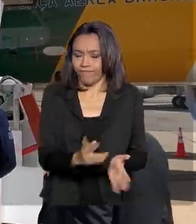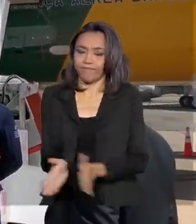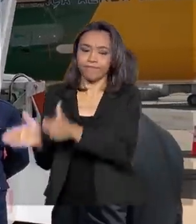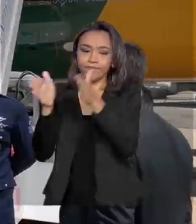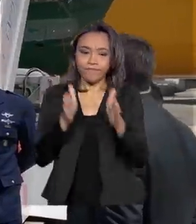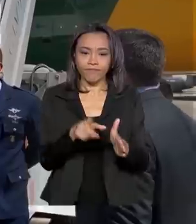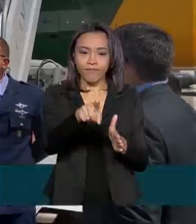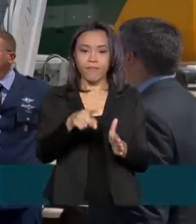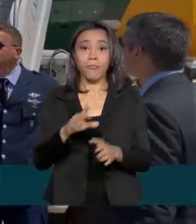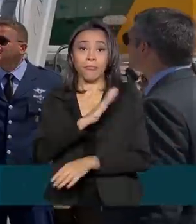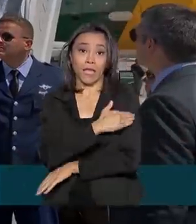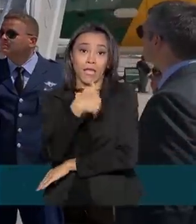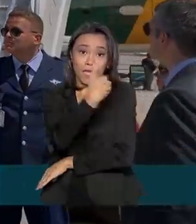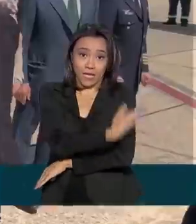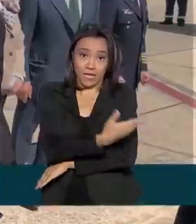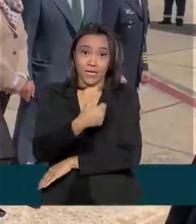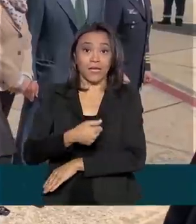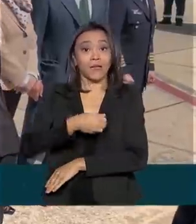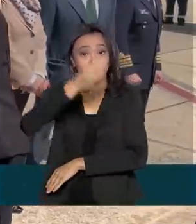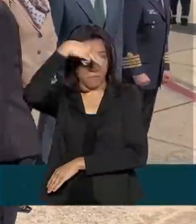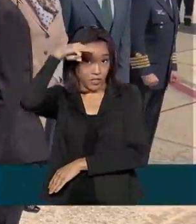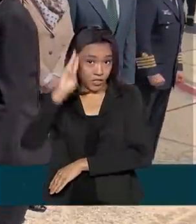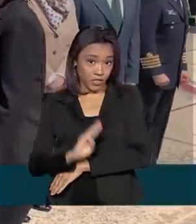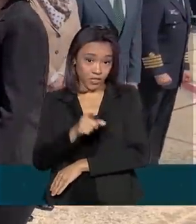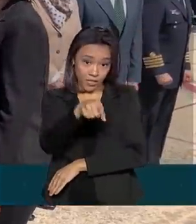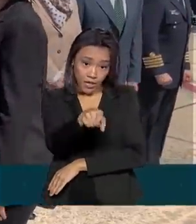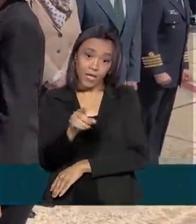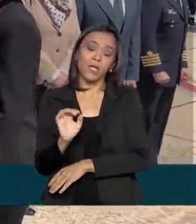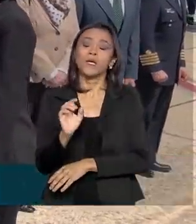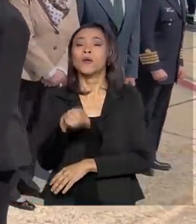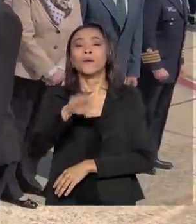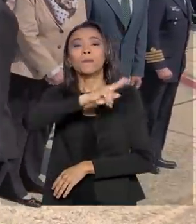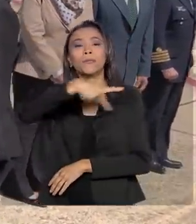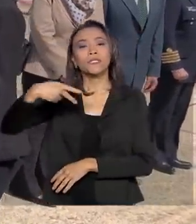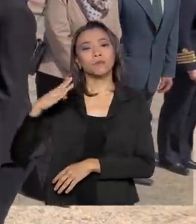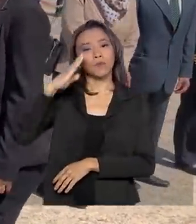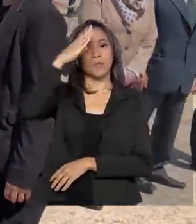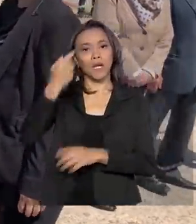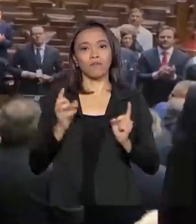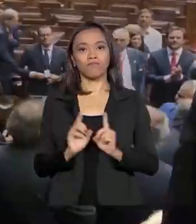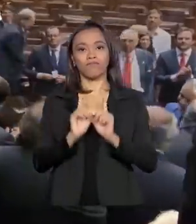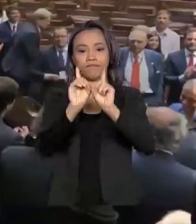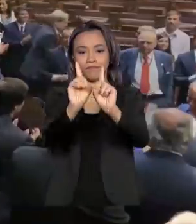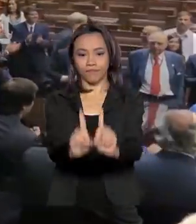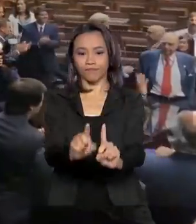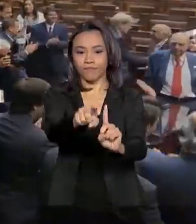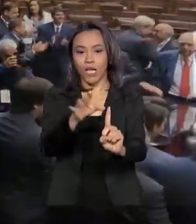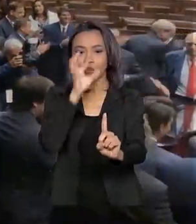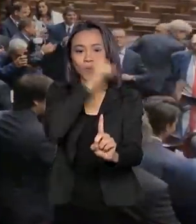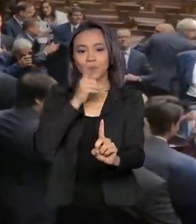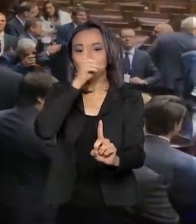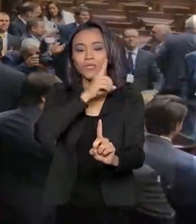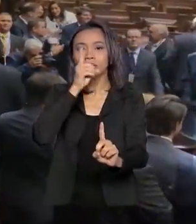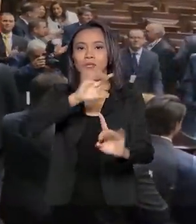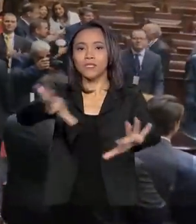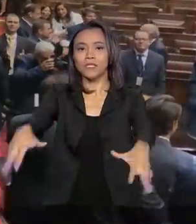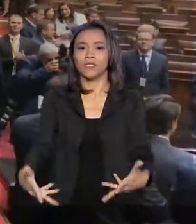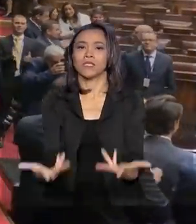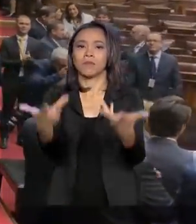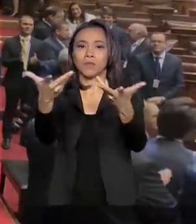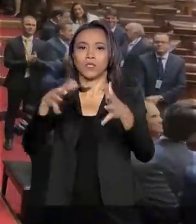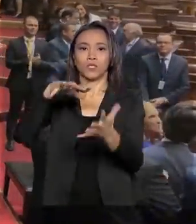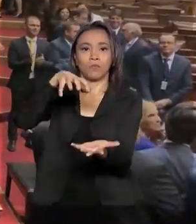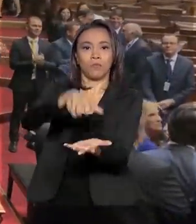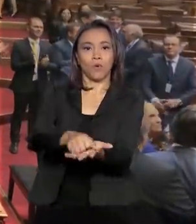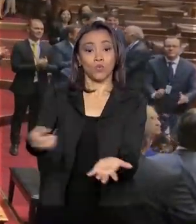Acompanhado da primeira-dama Michele, o presidente Jair Bolsonaro participou neste domingo da cerimônia de posse do novo presidente